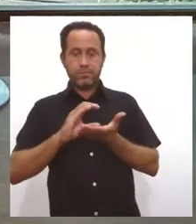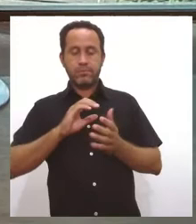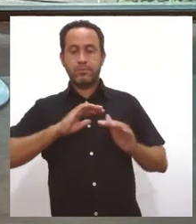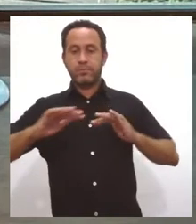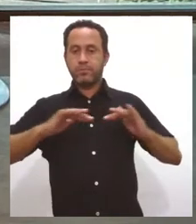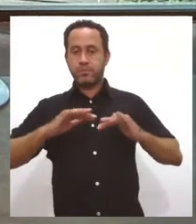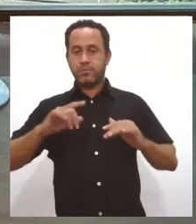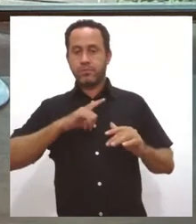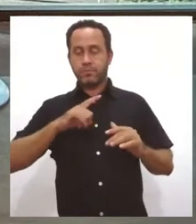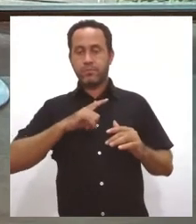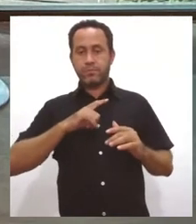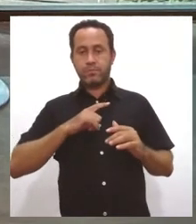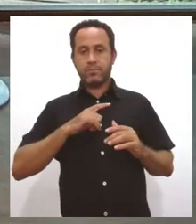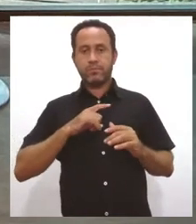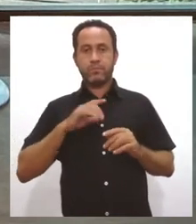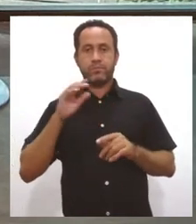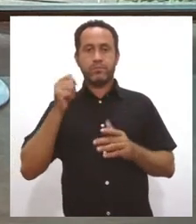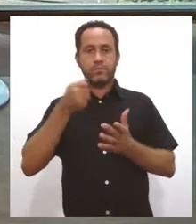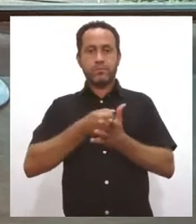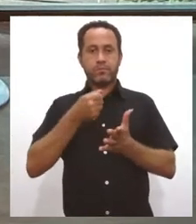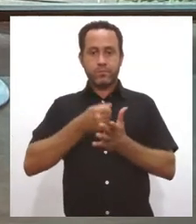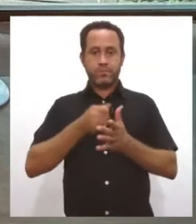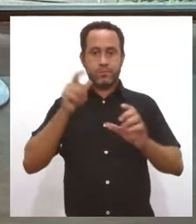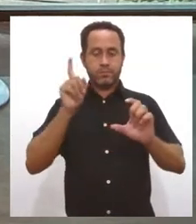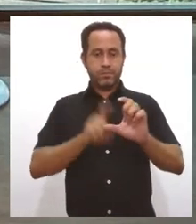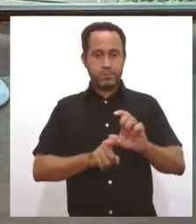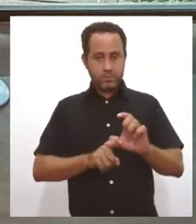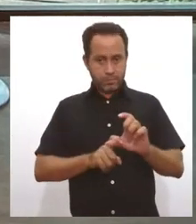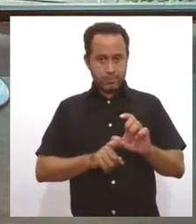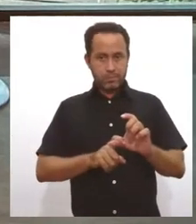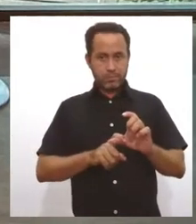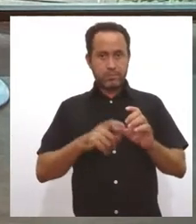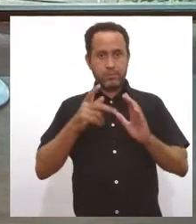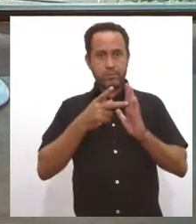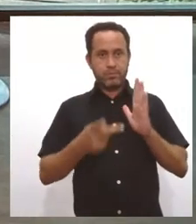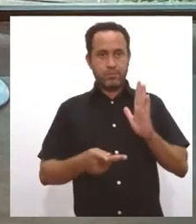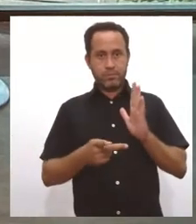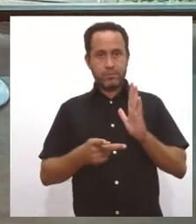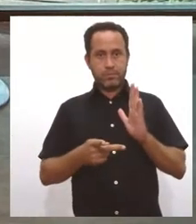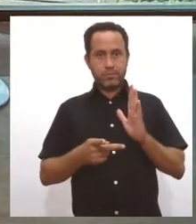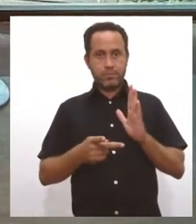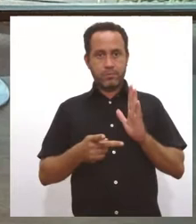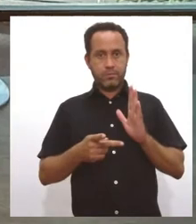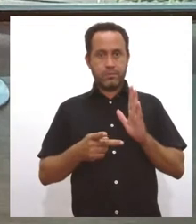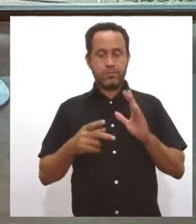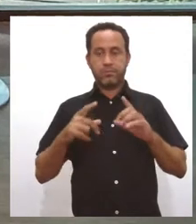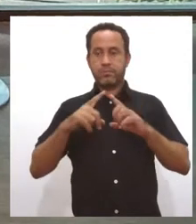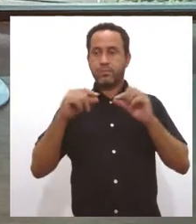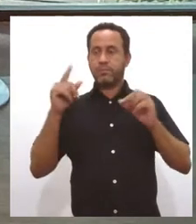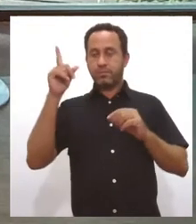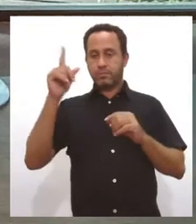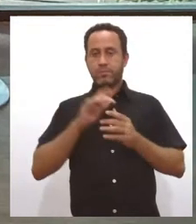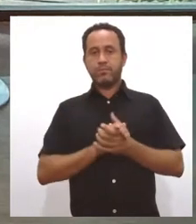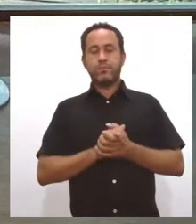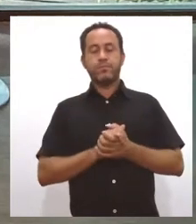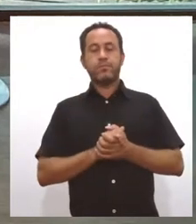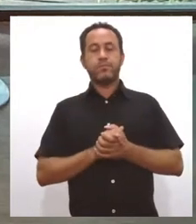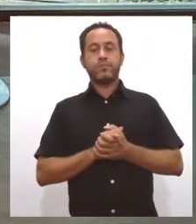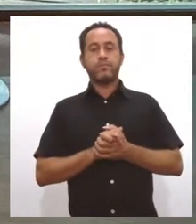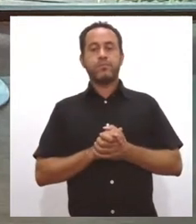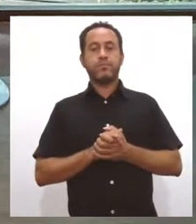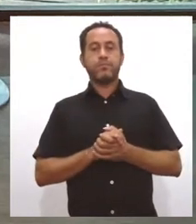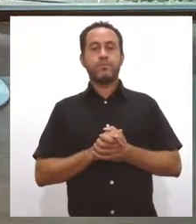prorrogação de condições para o pagamento de dívidas. O projeto será enviado ao Senado da República. Na verdade, quem